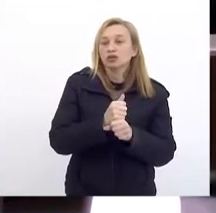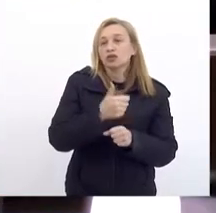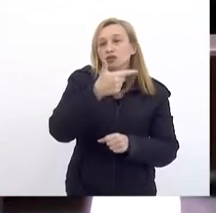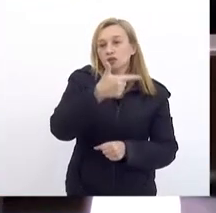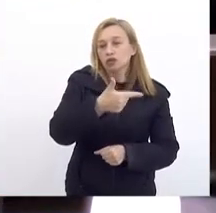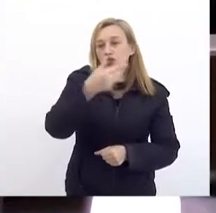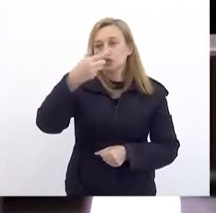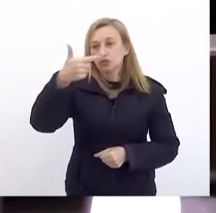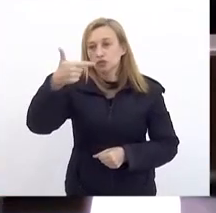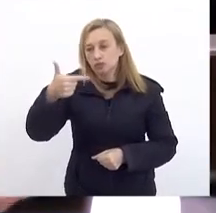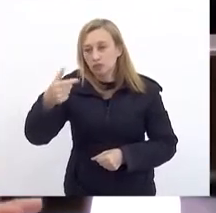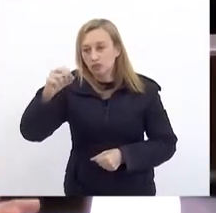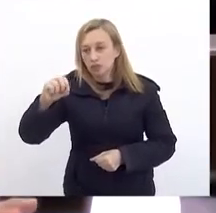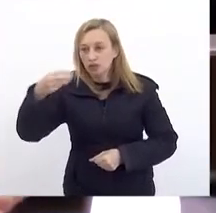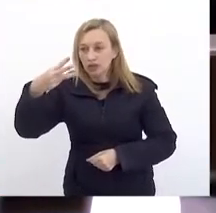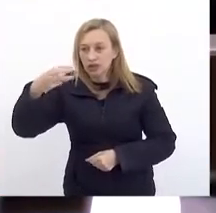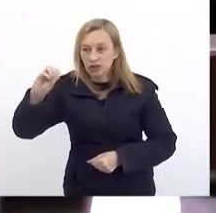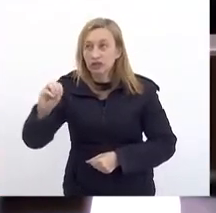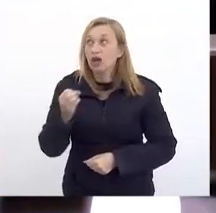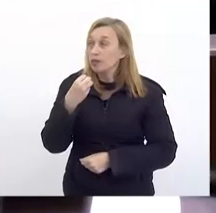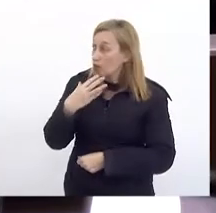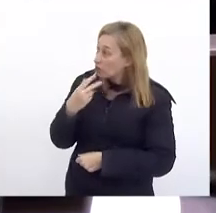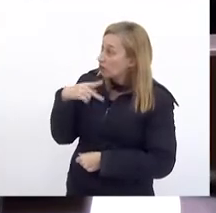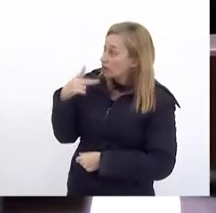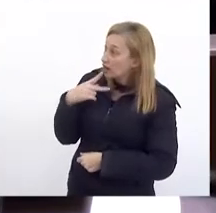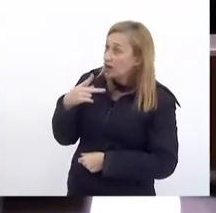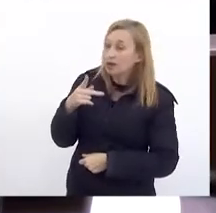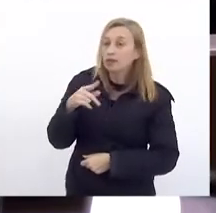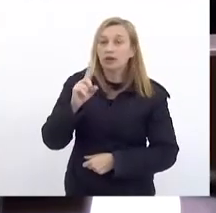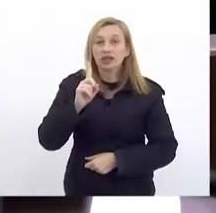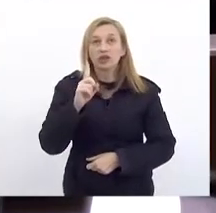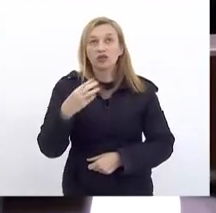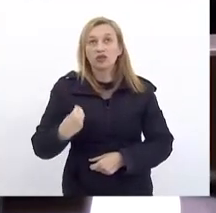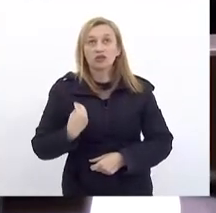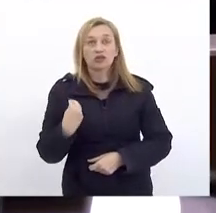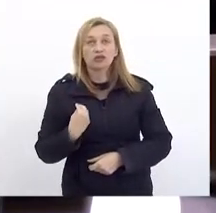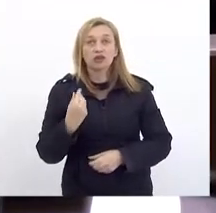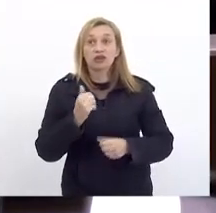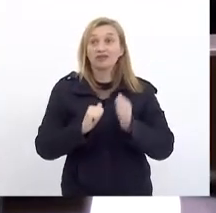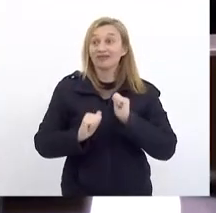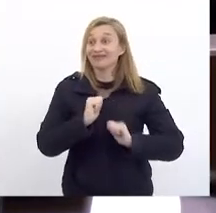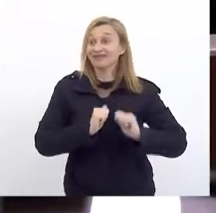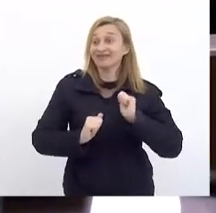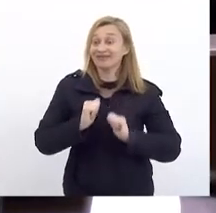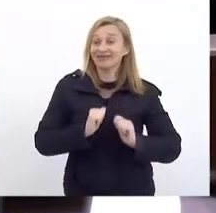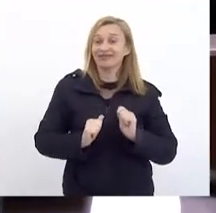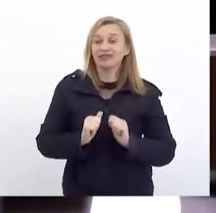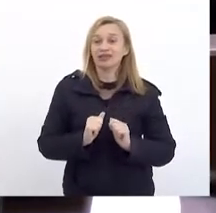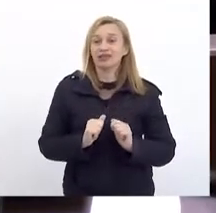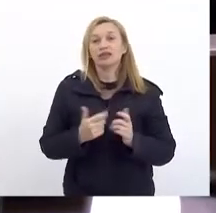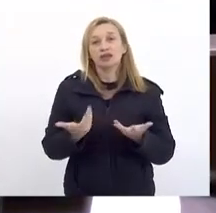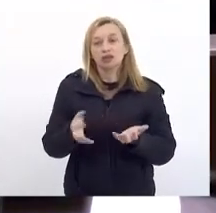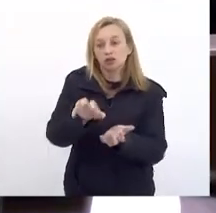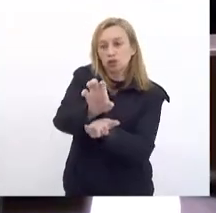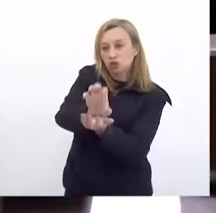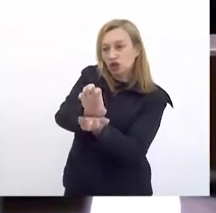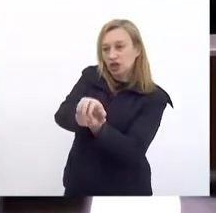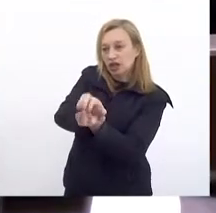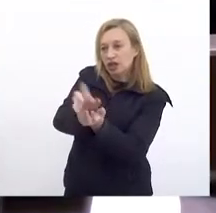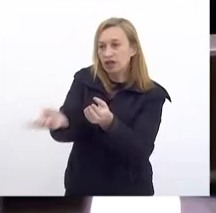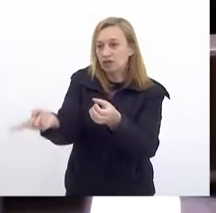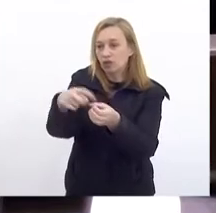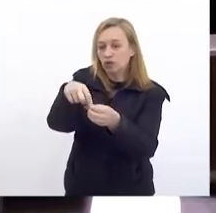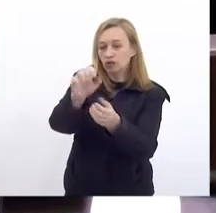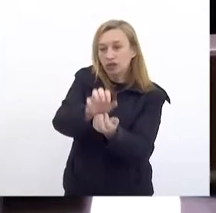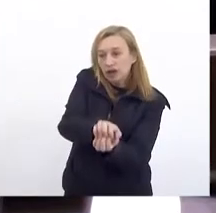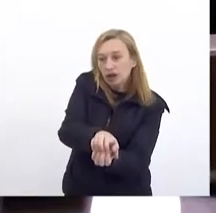É bom a gente dizer isso Para que não se tente Viver um clima De euforia E a boca do jacaré Volte a abrir